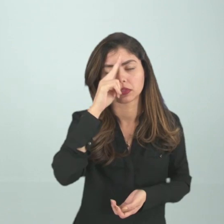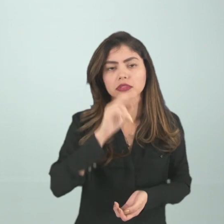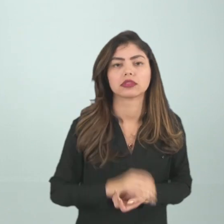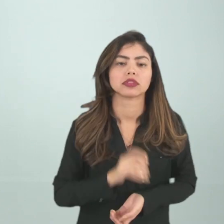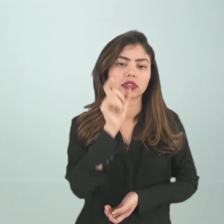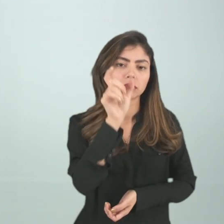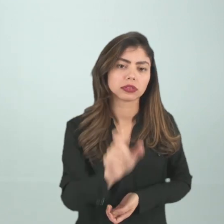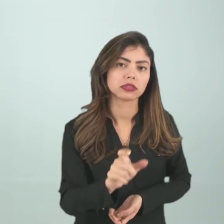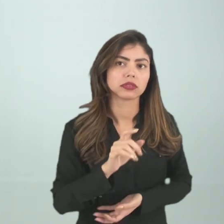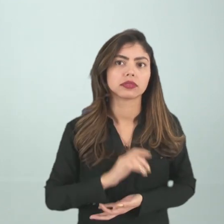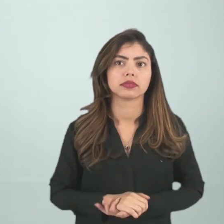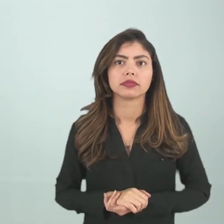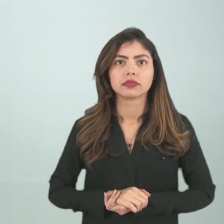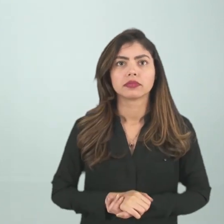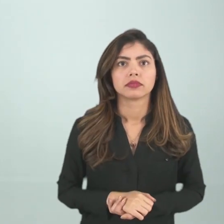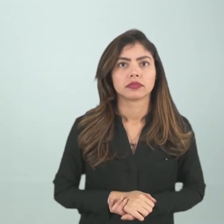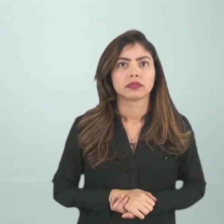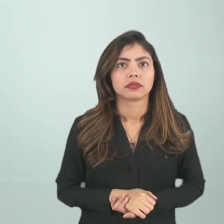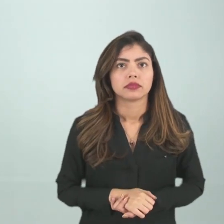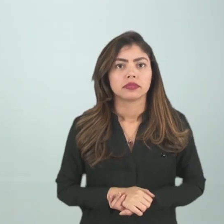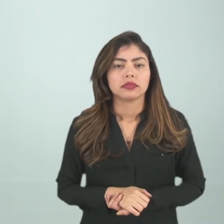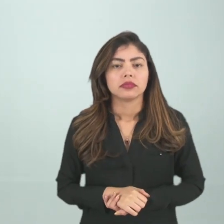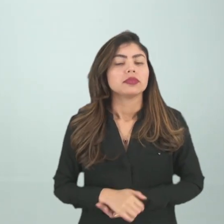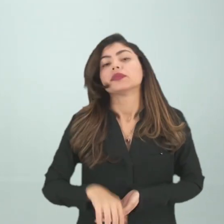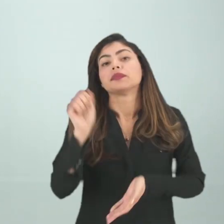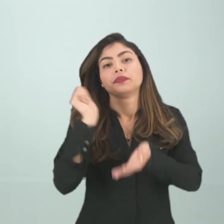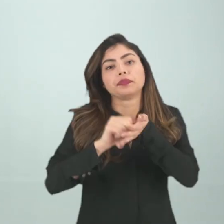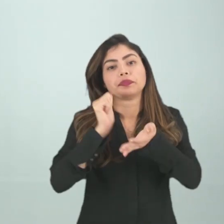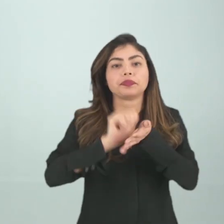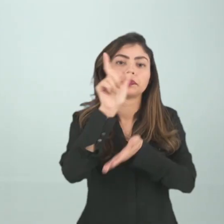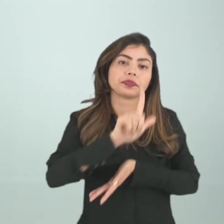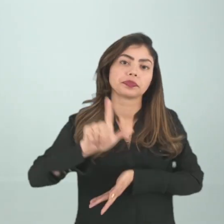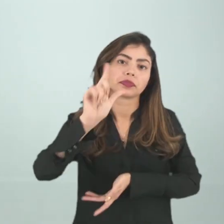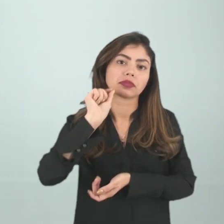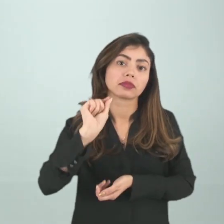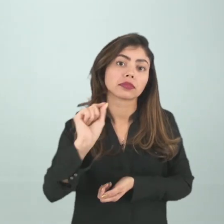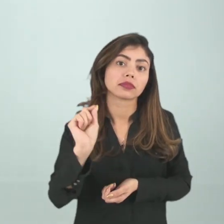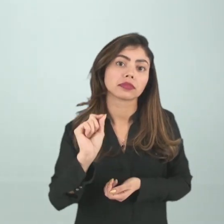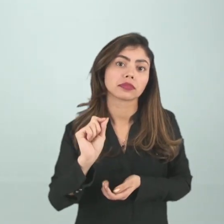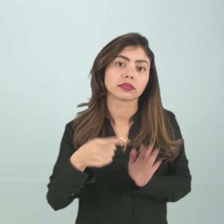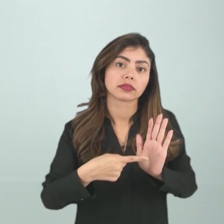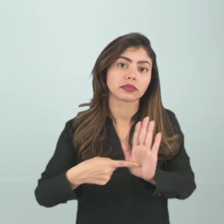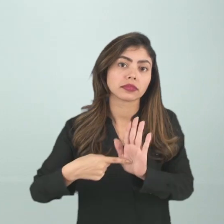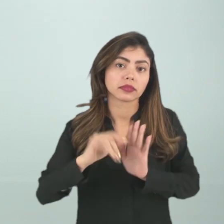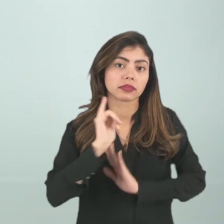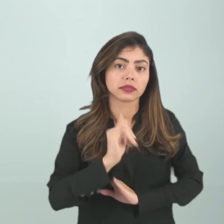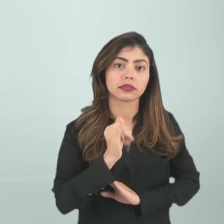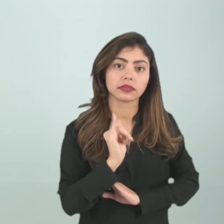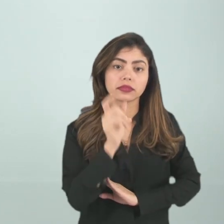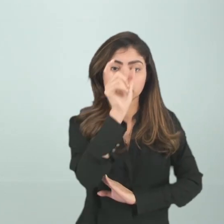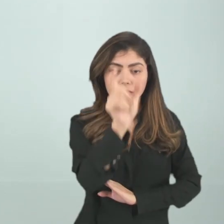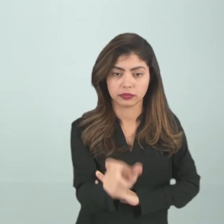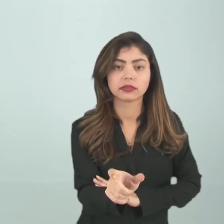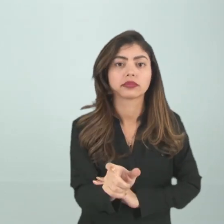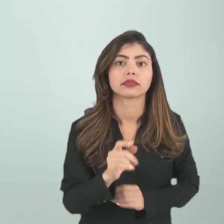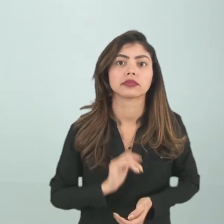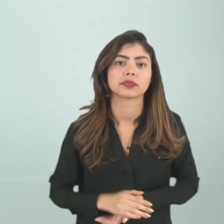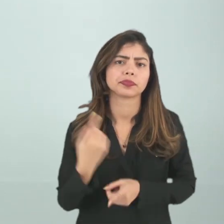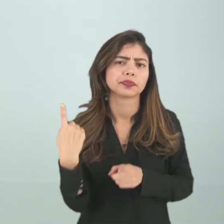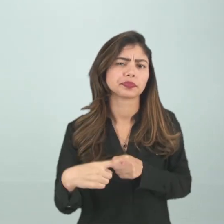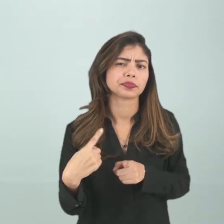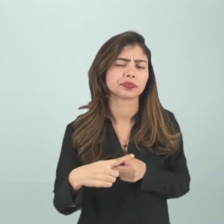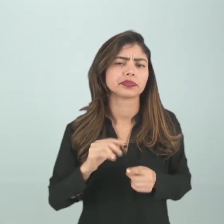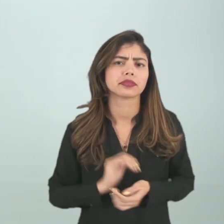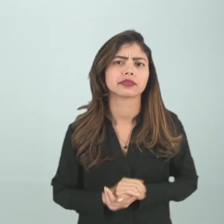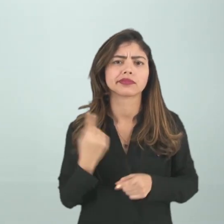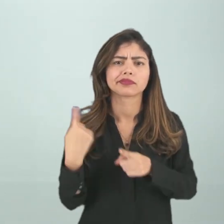dos personagens, tá? Na memória literária, a gente vê que prevalece o narrador-personagem. Por quê?